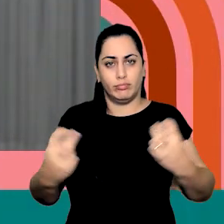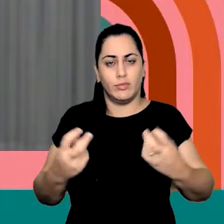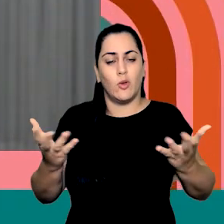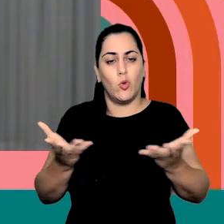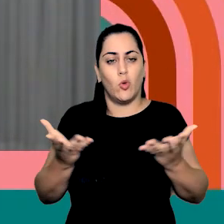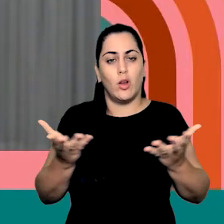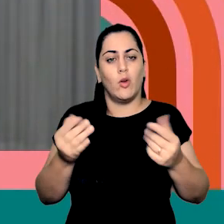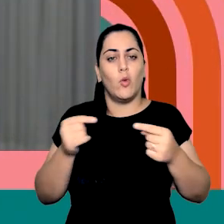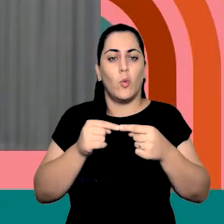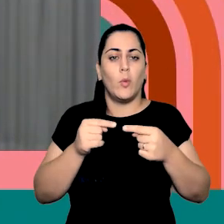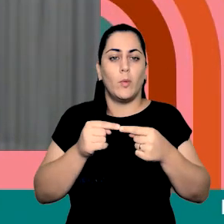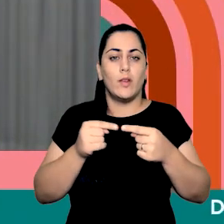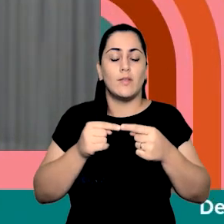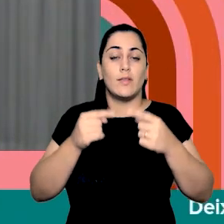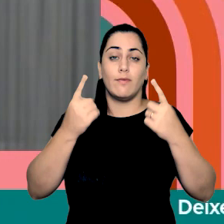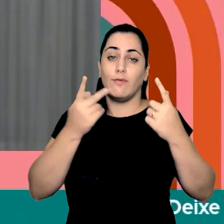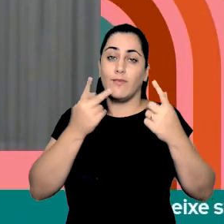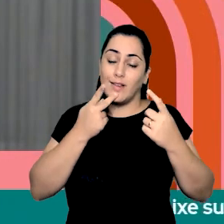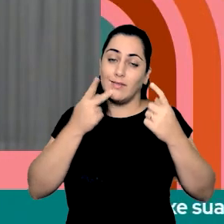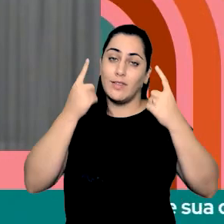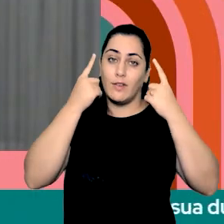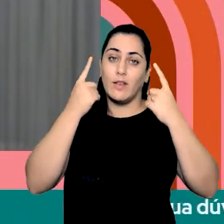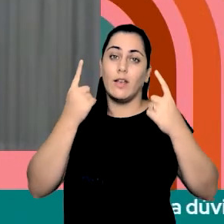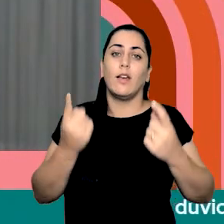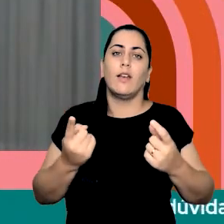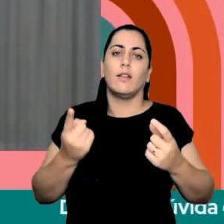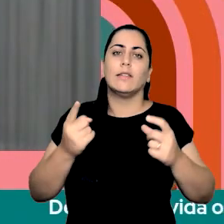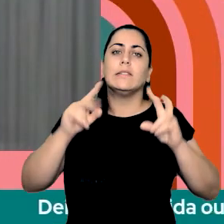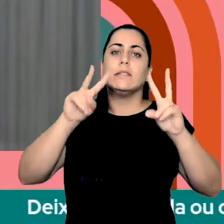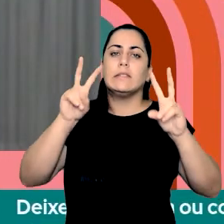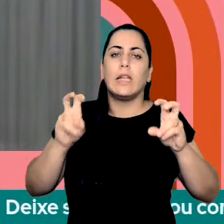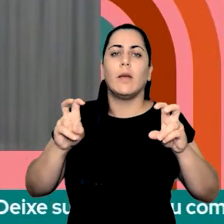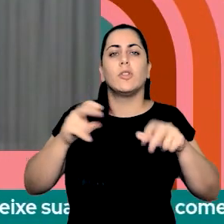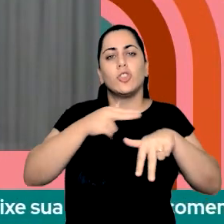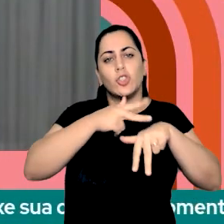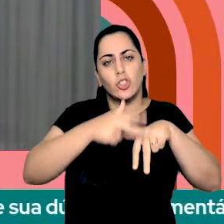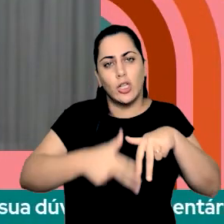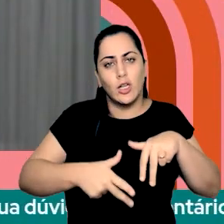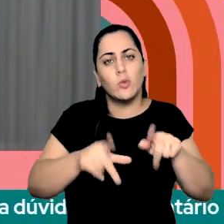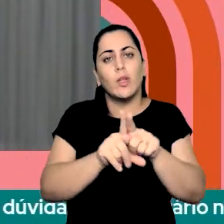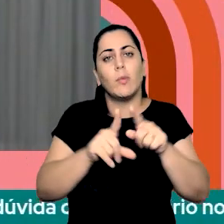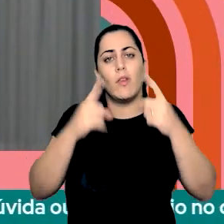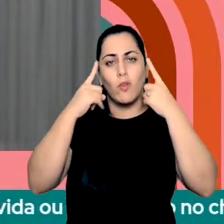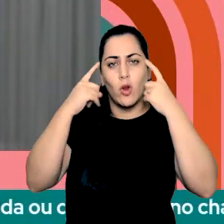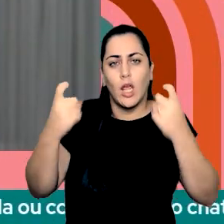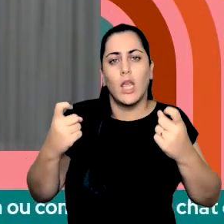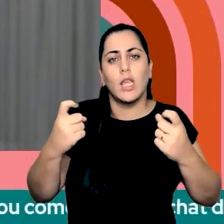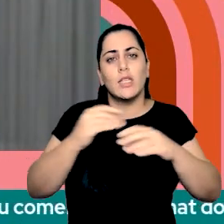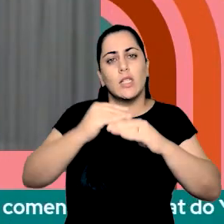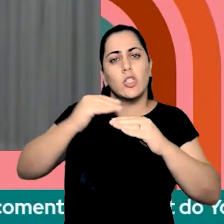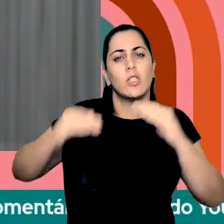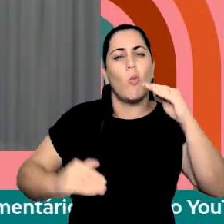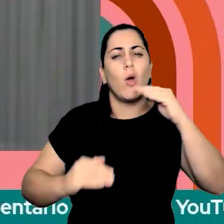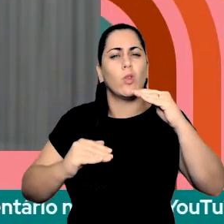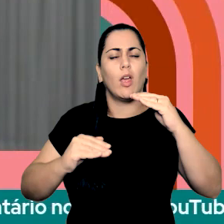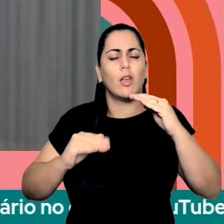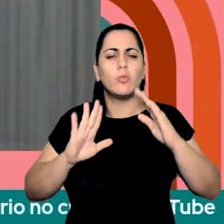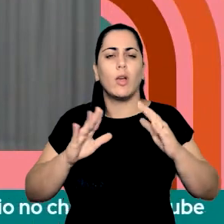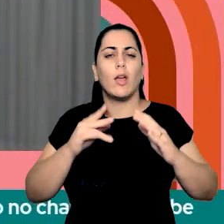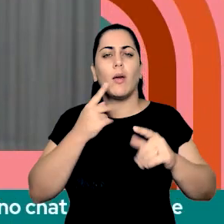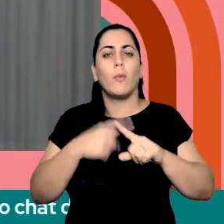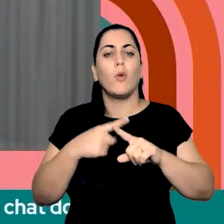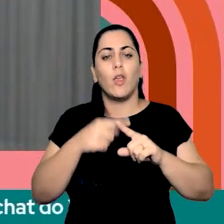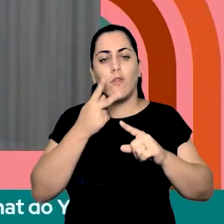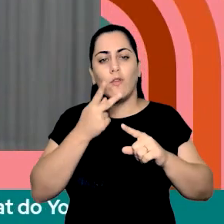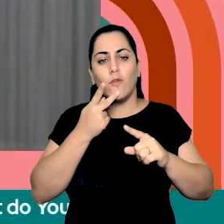de que envolve violências, questões de gênero e outras violências, desigualdades e outras violências. E por que que, antes de